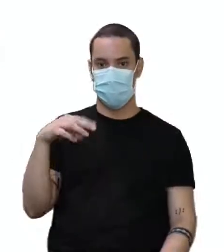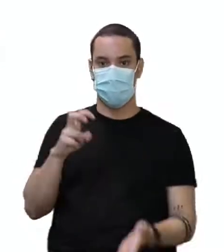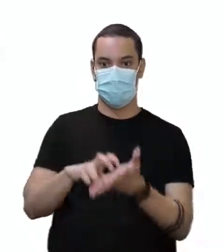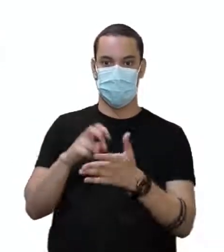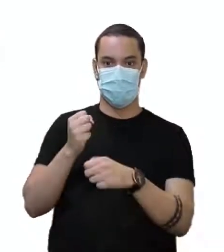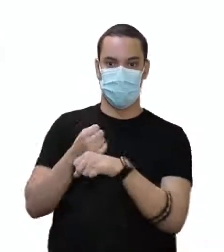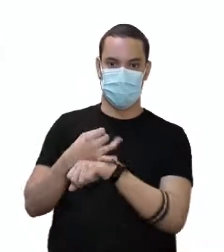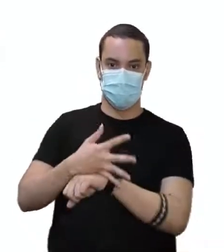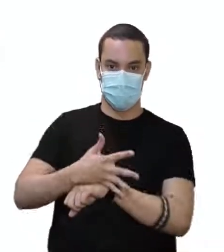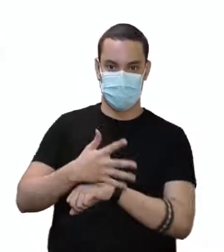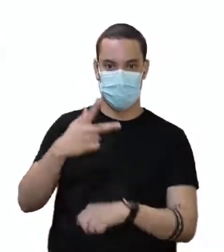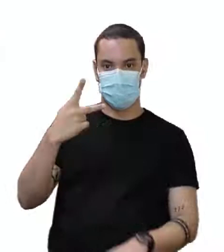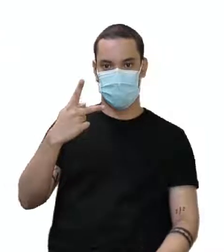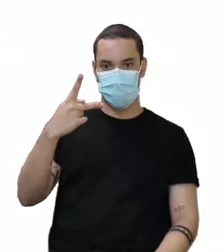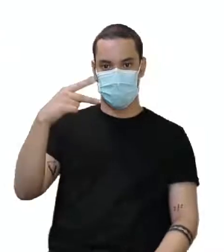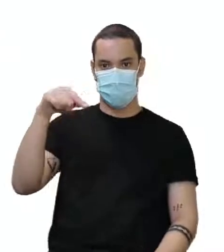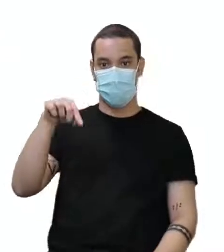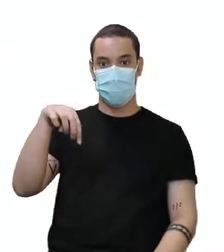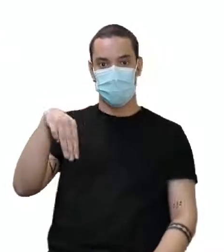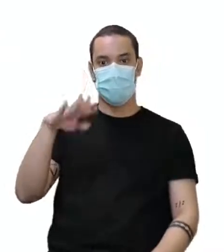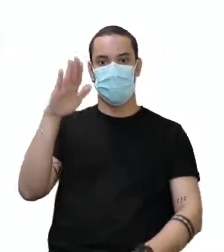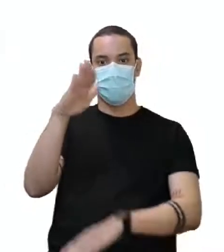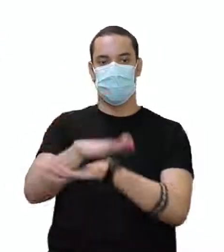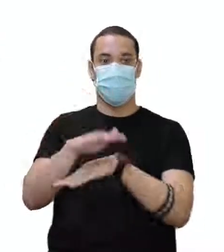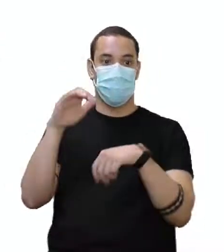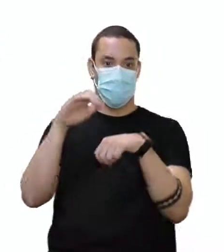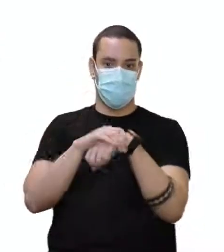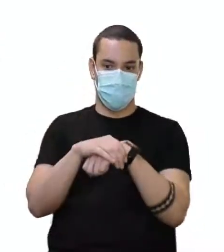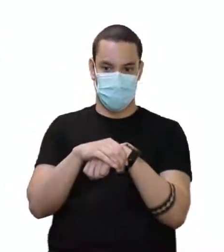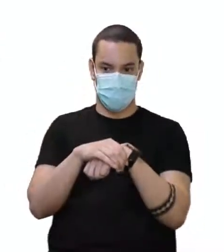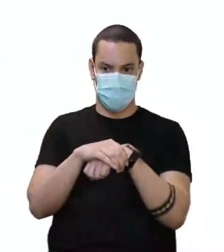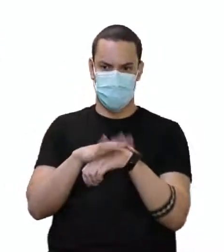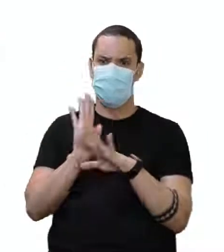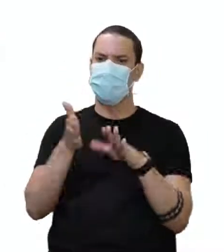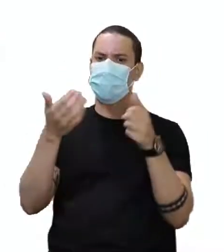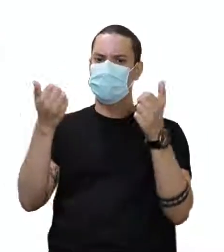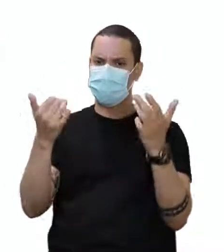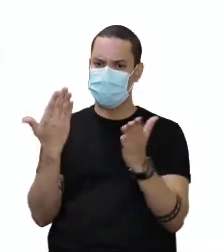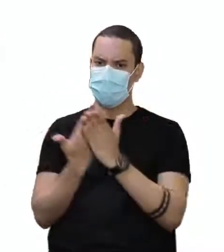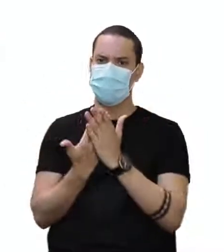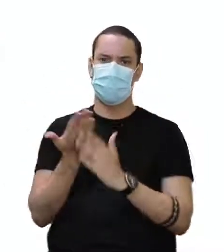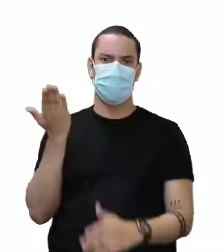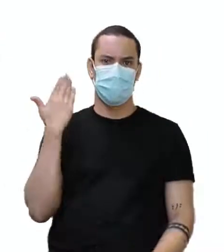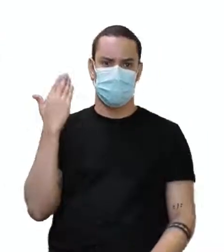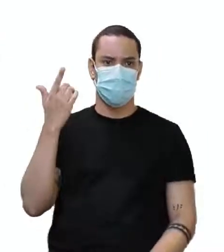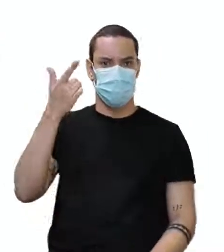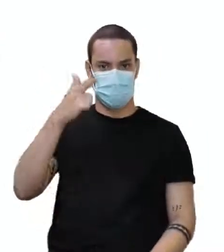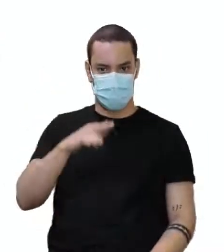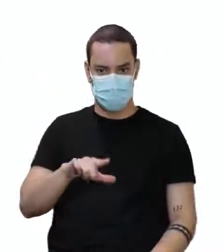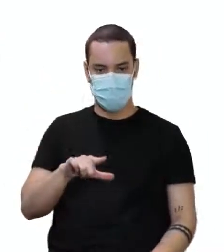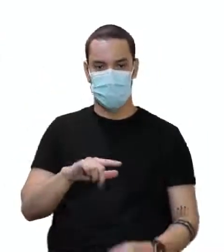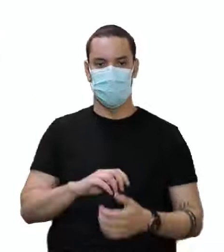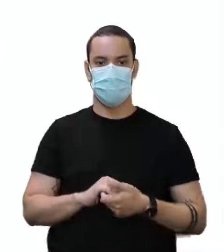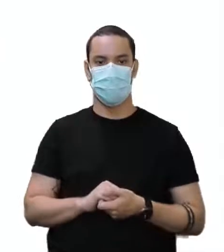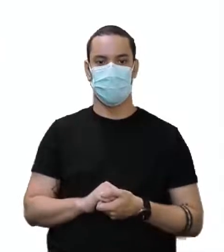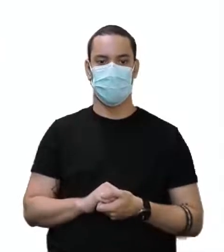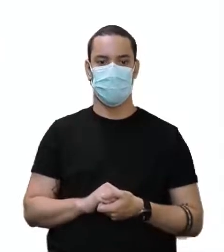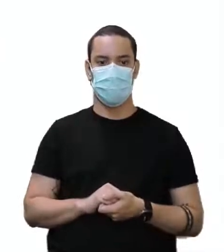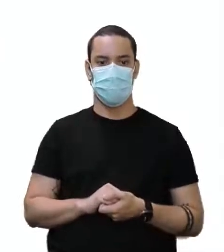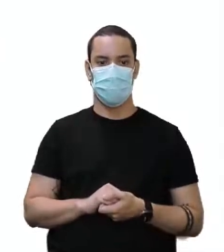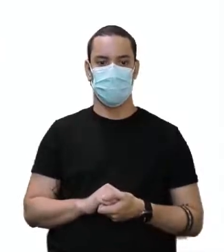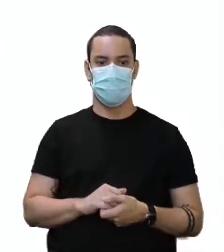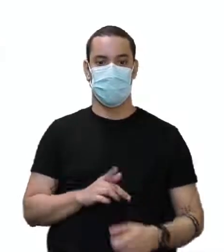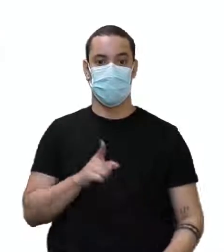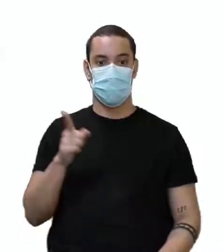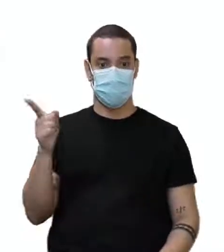madrugada. E PM, tarde e noite. Já falei isso em uma outra aula, mas repetir nunca custa nada. E aí nós temos